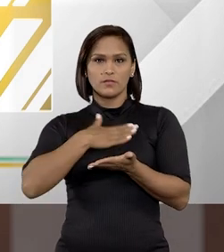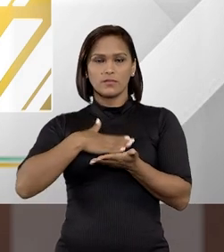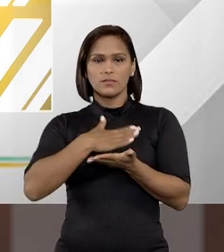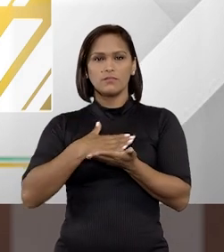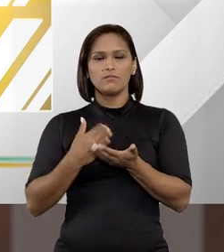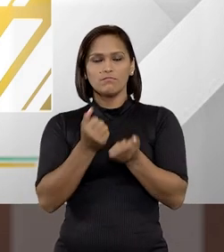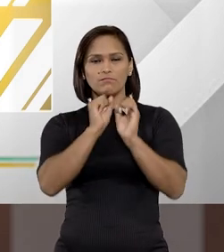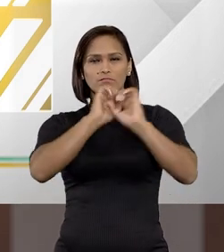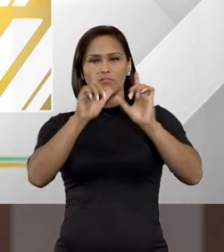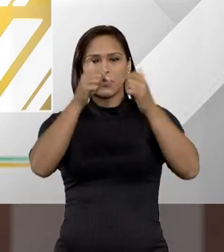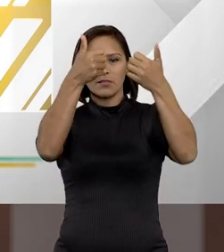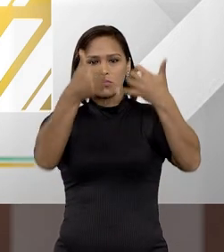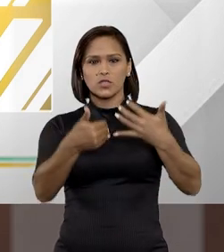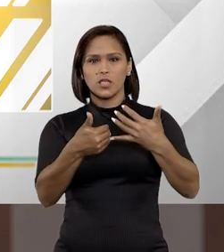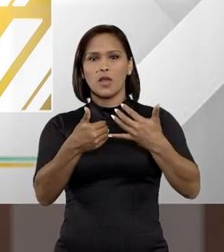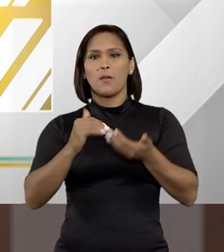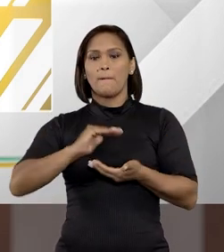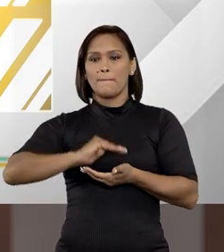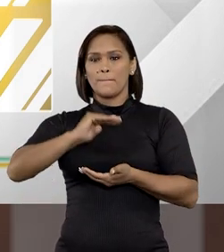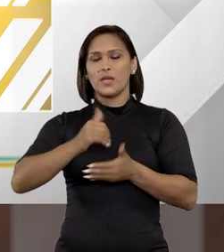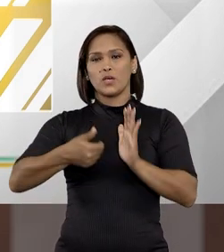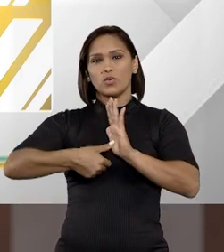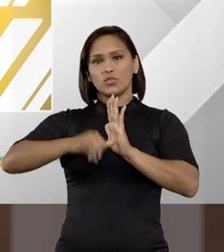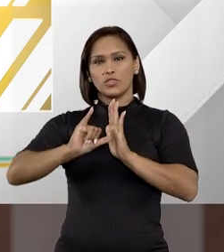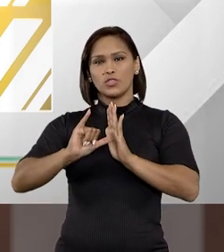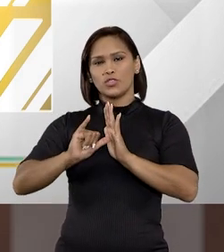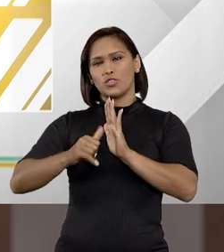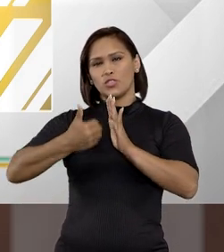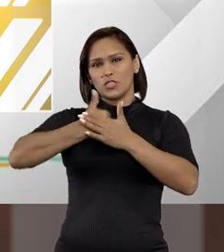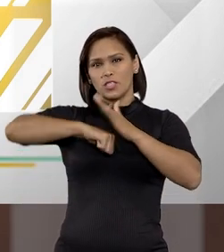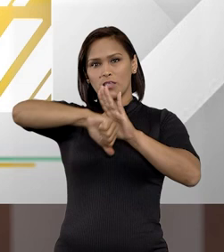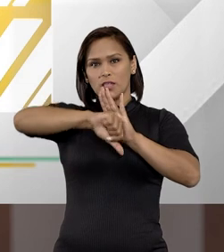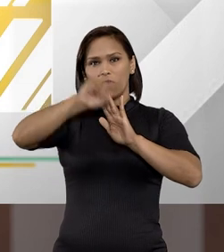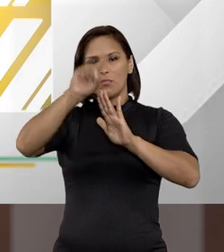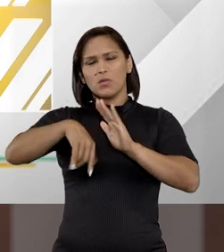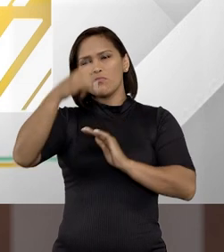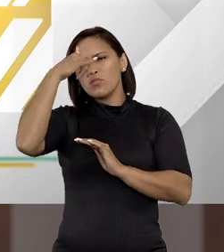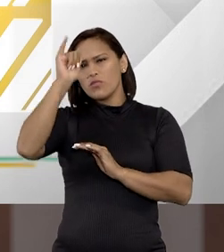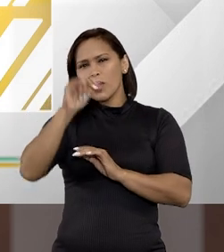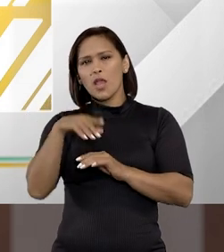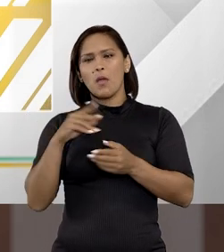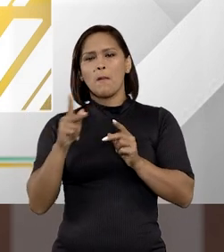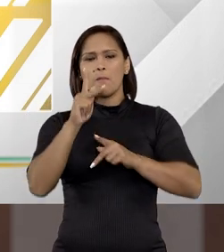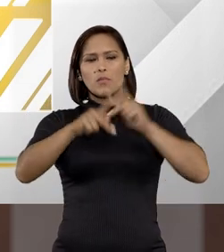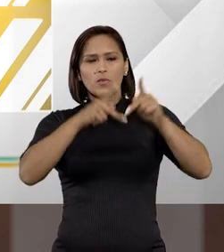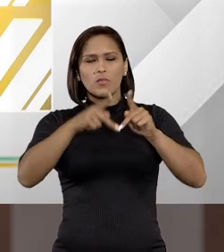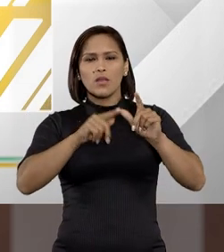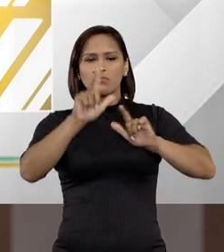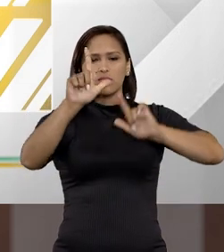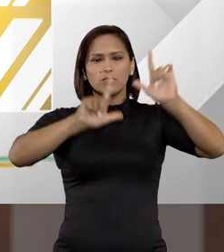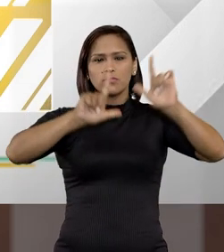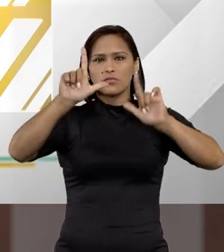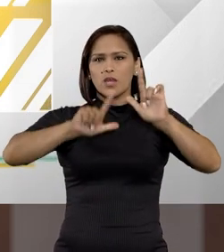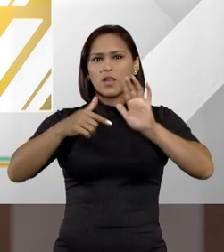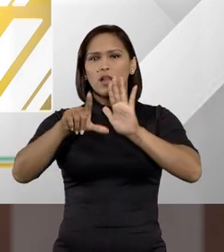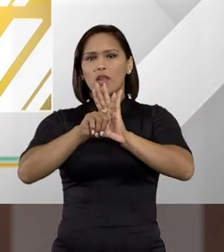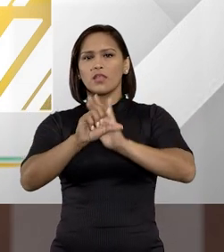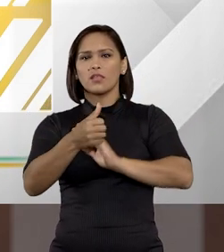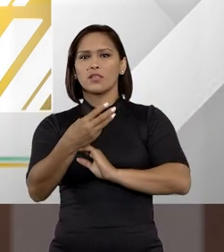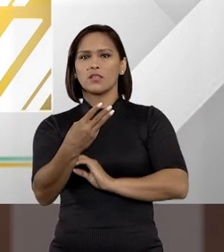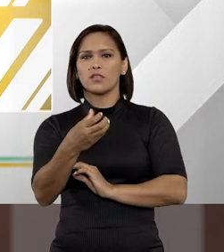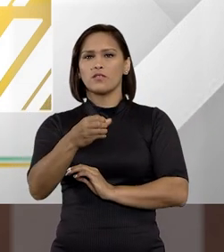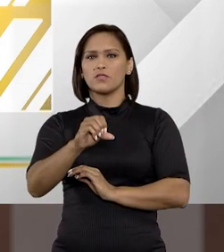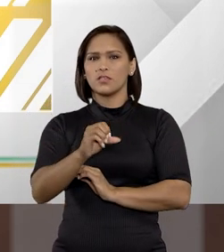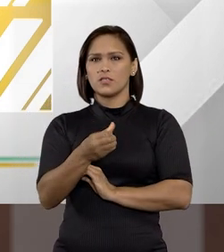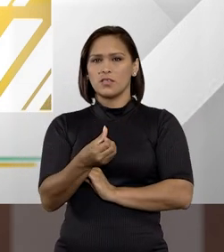eu gostaria de esclarecer primeiro a expressão pacote anticrime. Essa expressão ficou popularizada na mídia para a lei